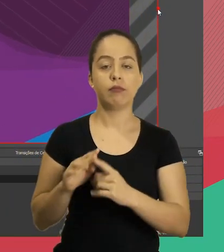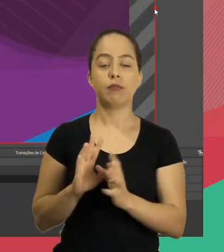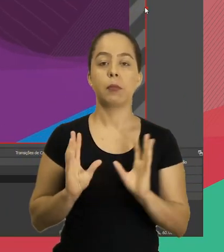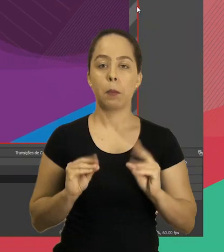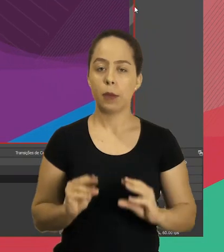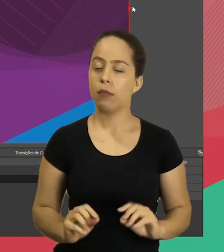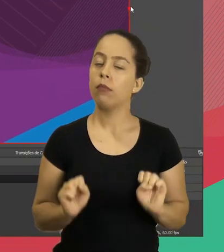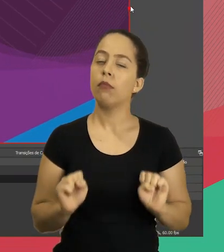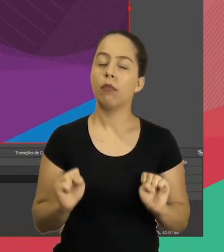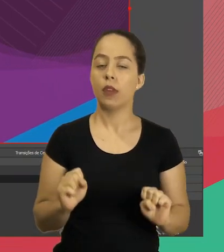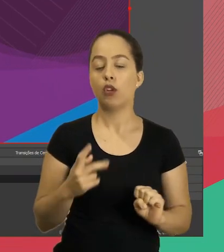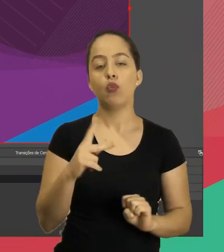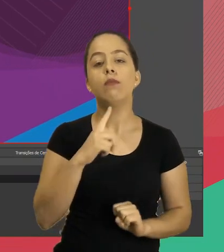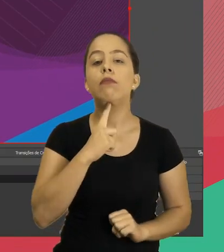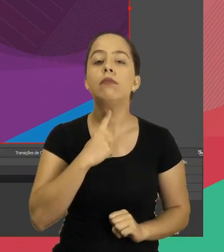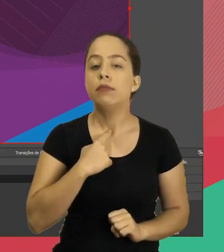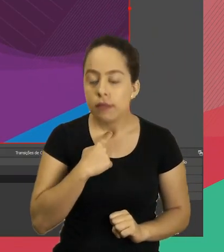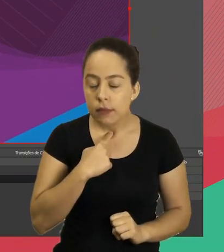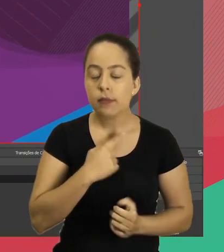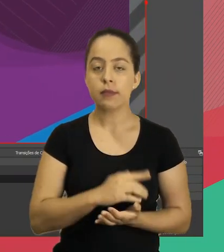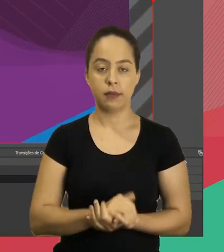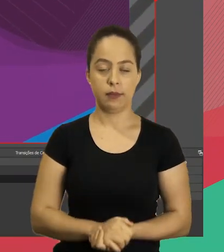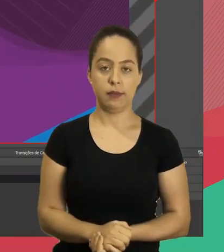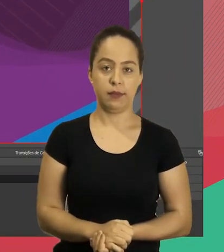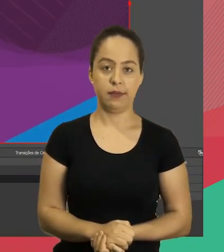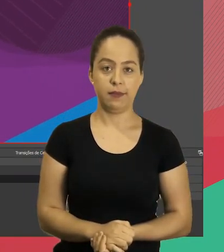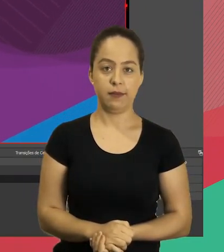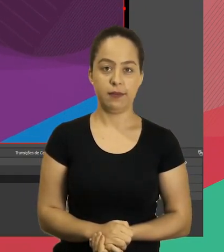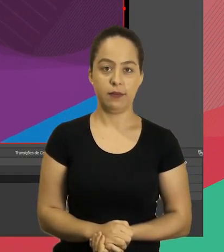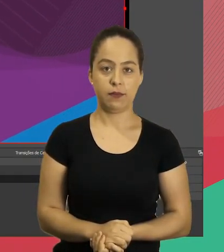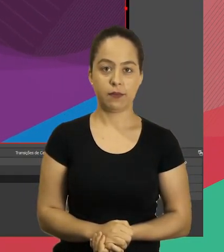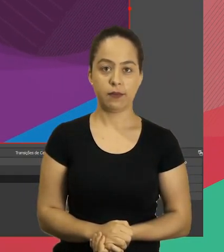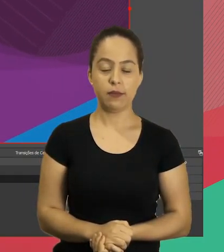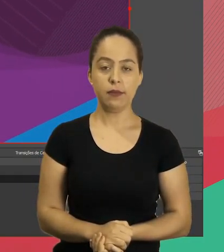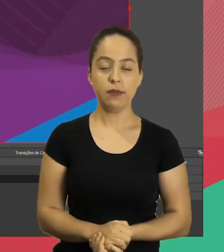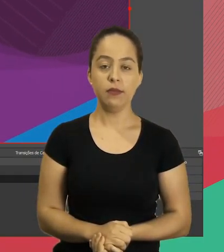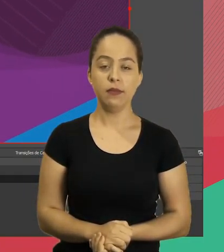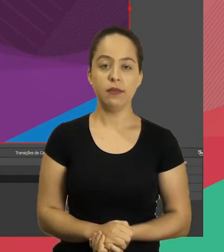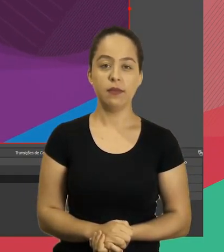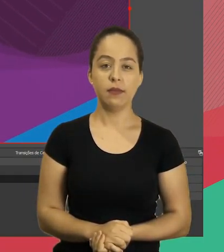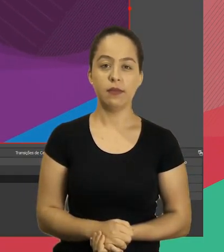aqui e mexer aqui conforme você quiser.